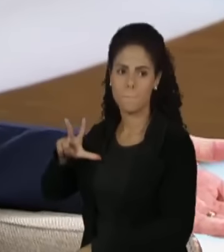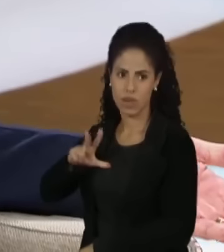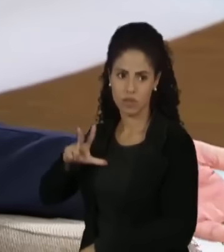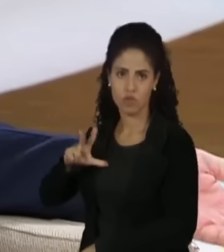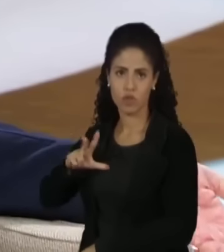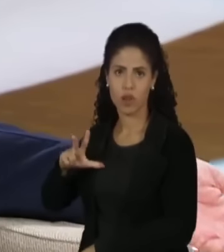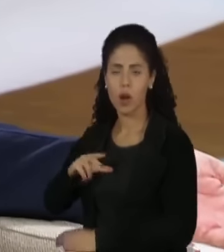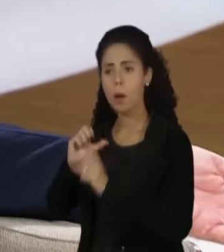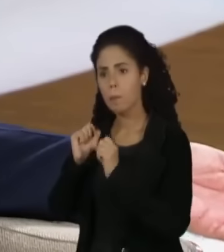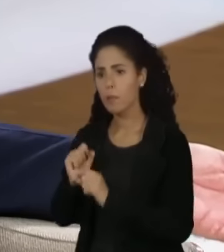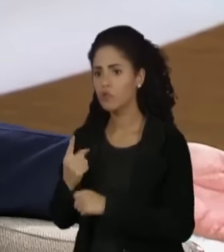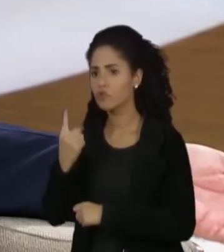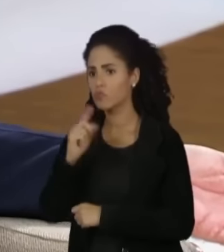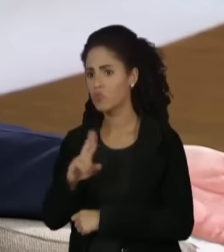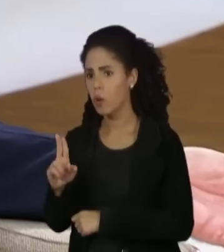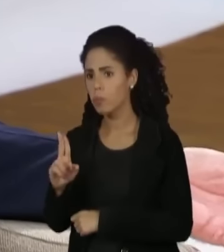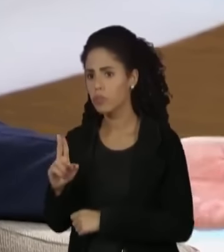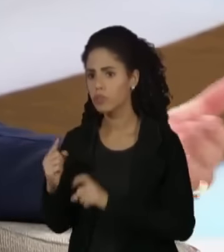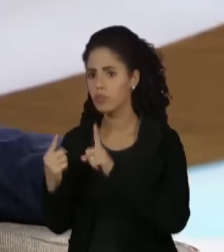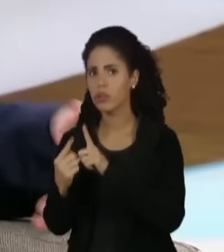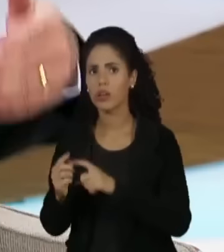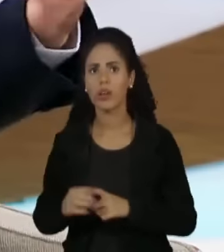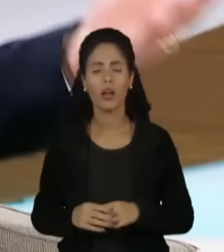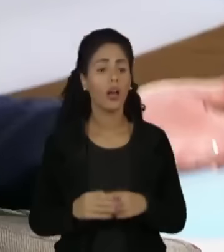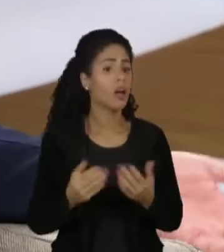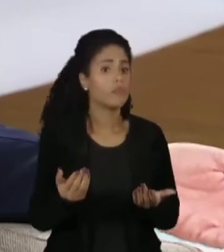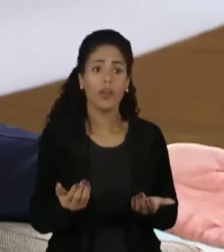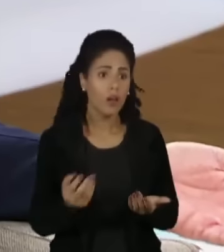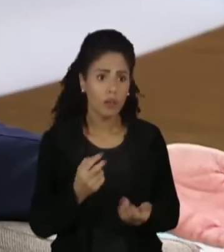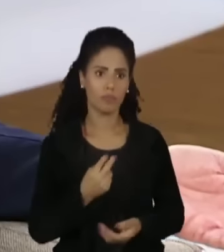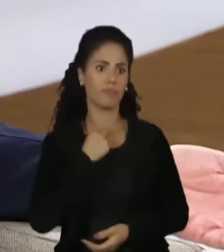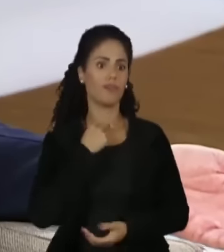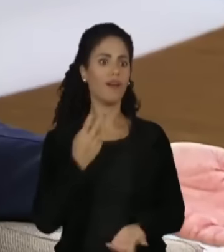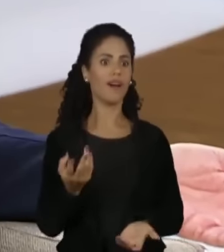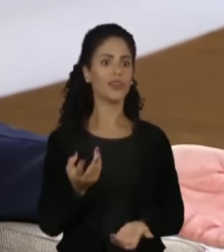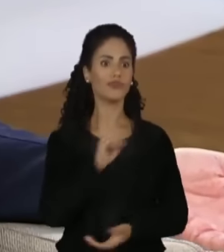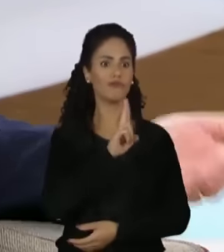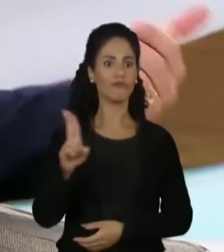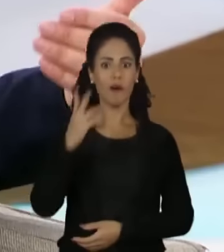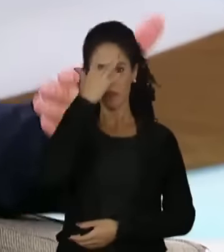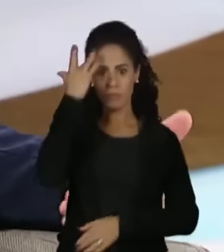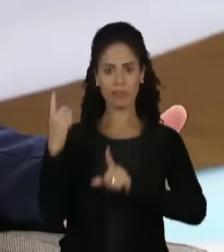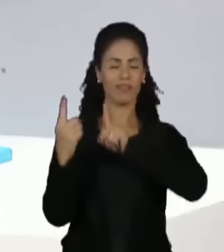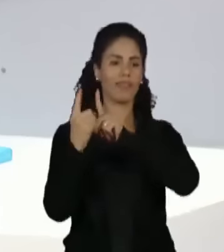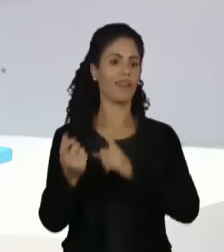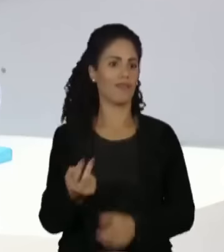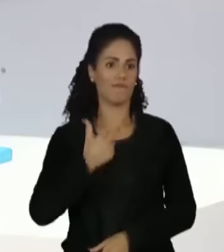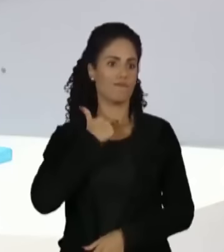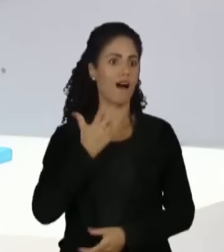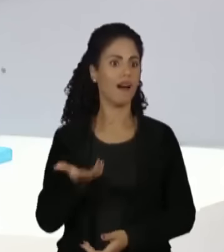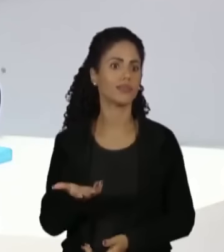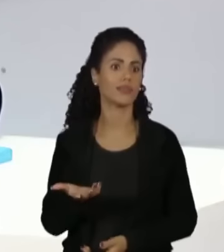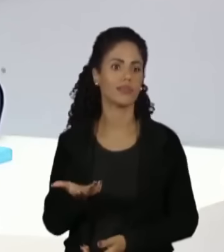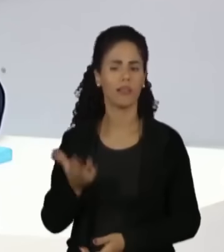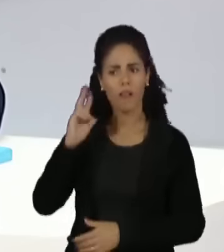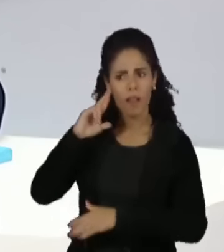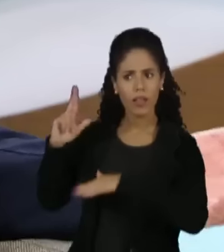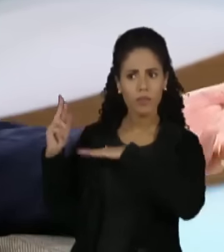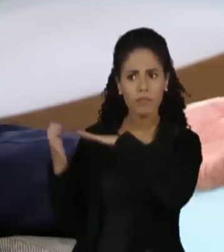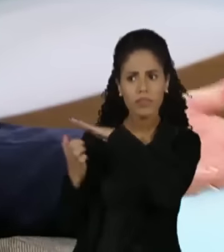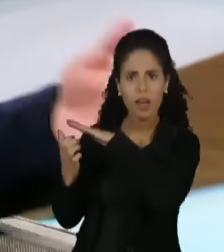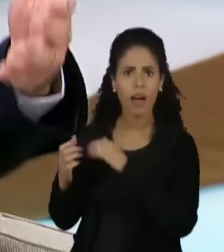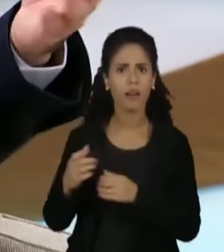Eu posso. falar exemplo de clientes? Não vou ficar expondo aqui clientes, que não cabe no papel de advogado. Eu contratado